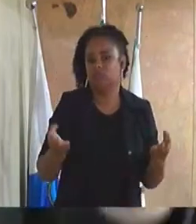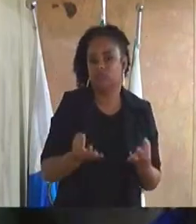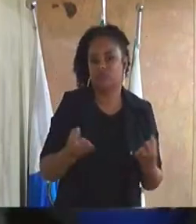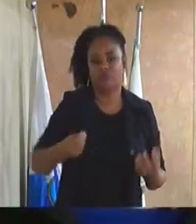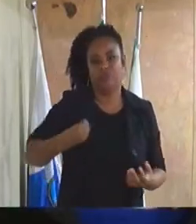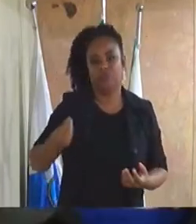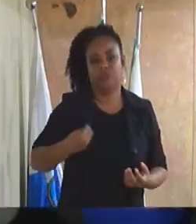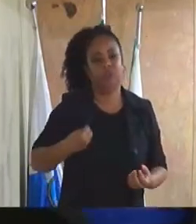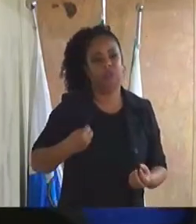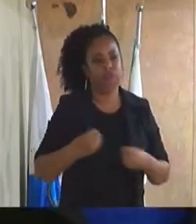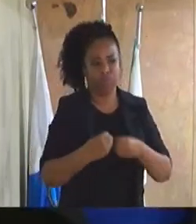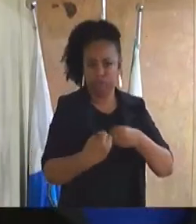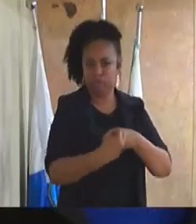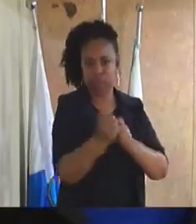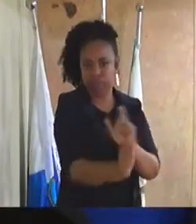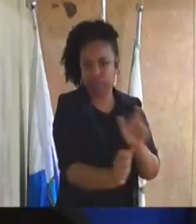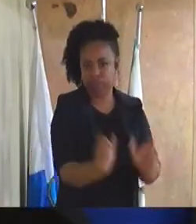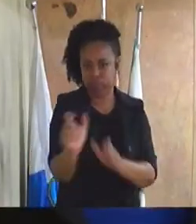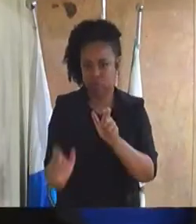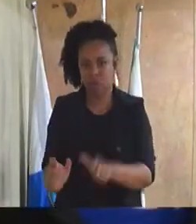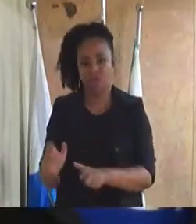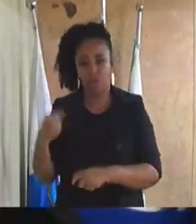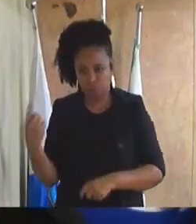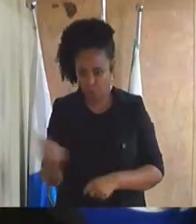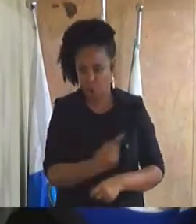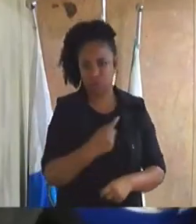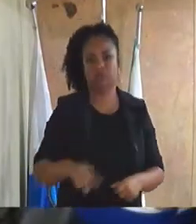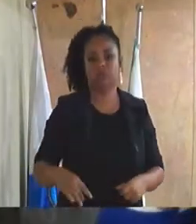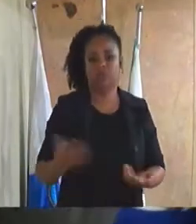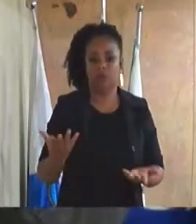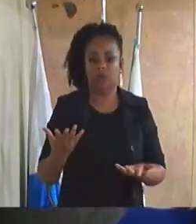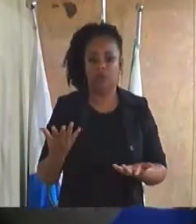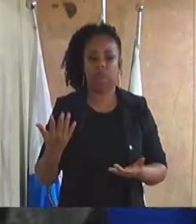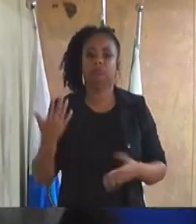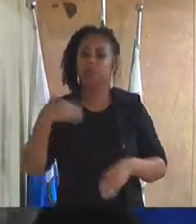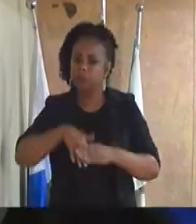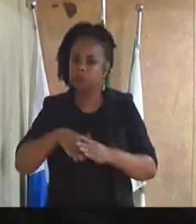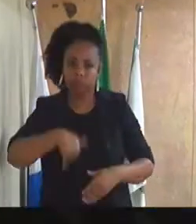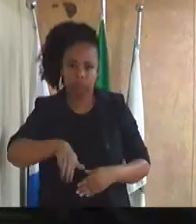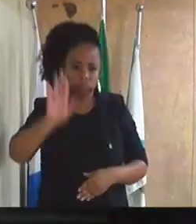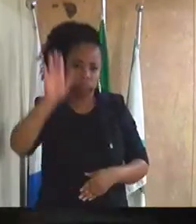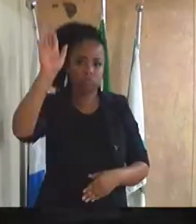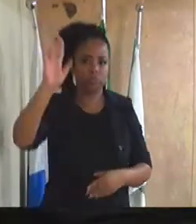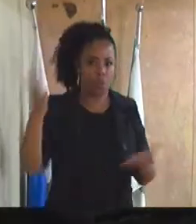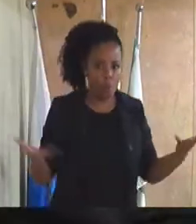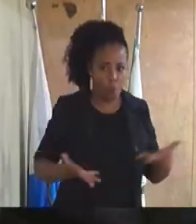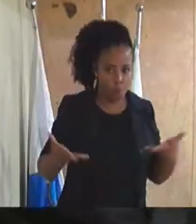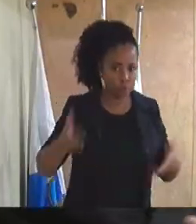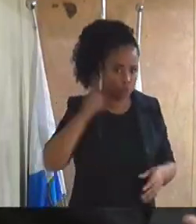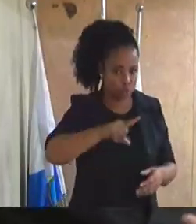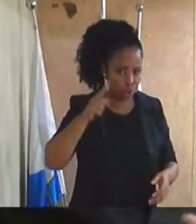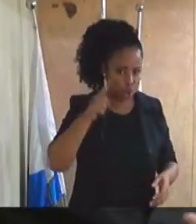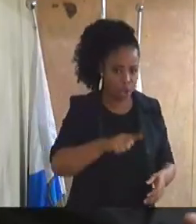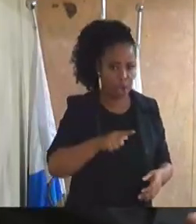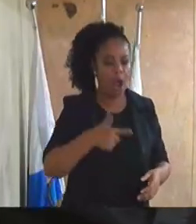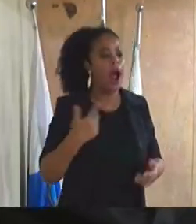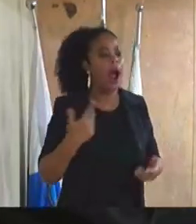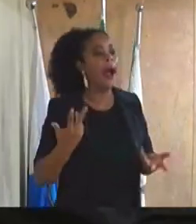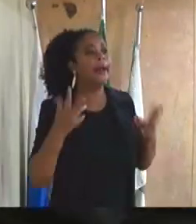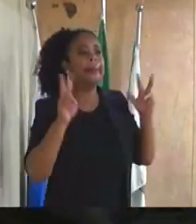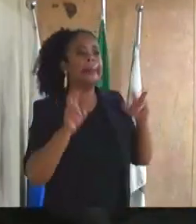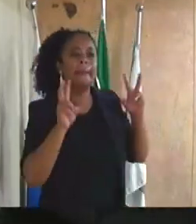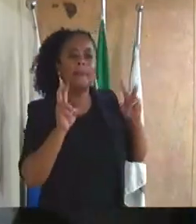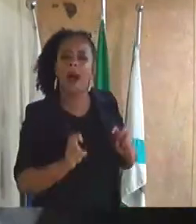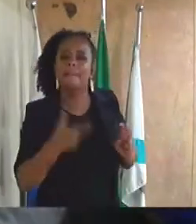que foi para isso que nós se propusemos mas ficou assim até pela pelas palavras do